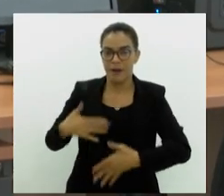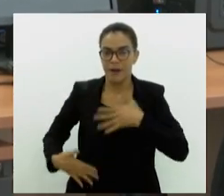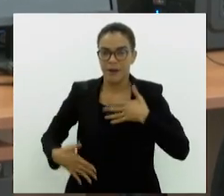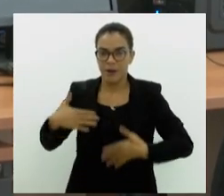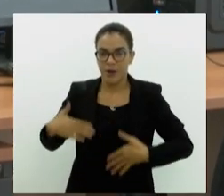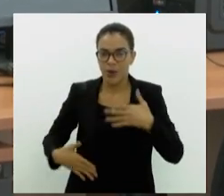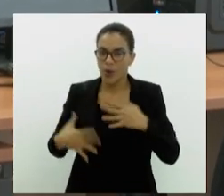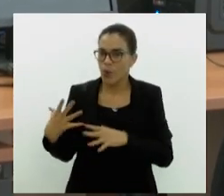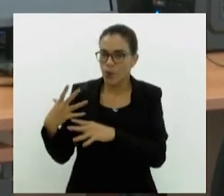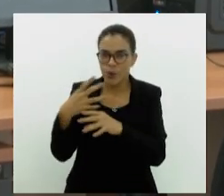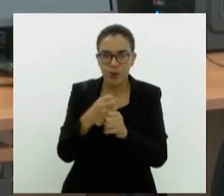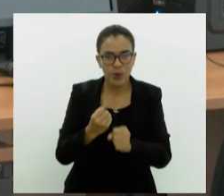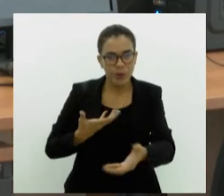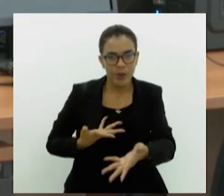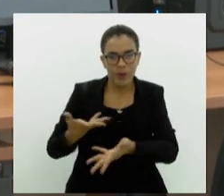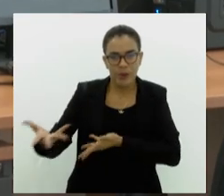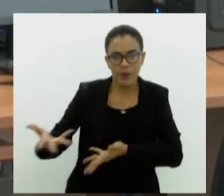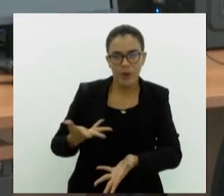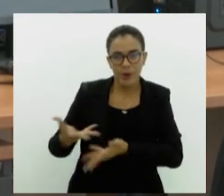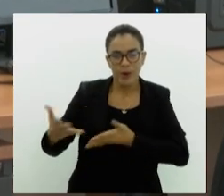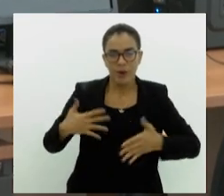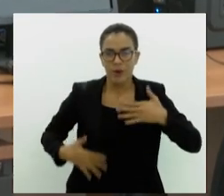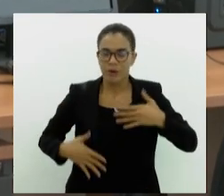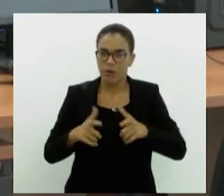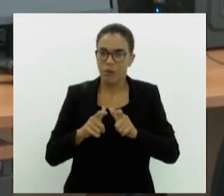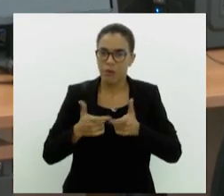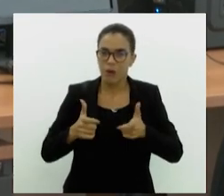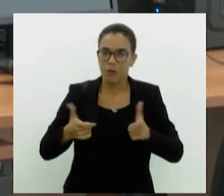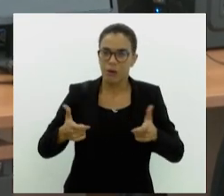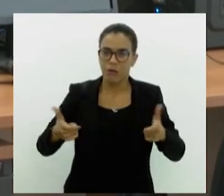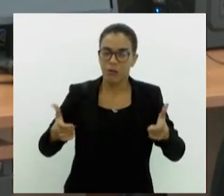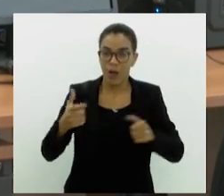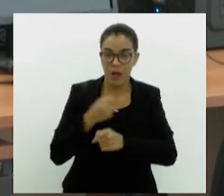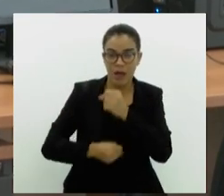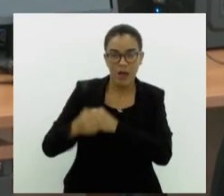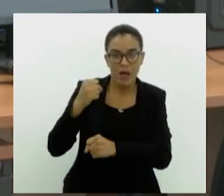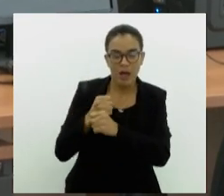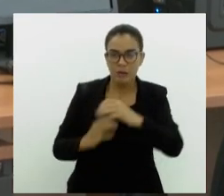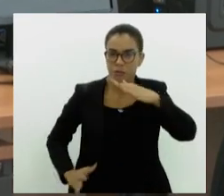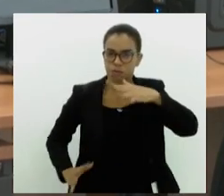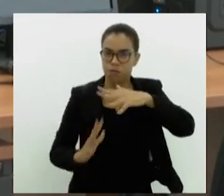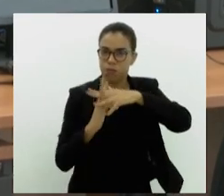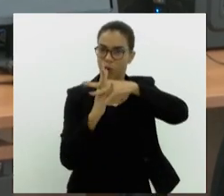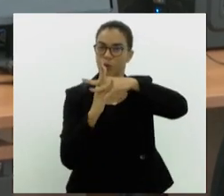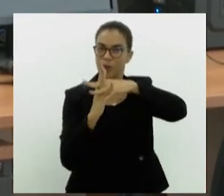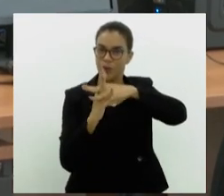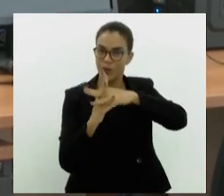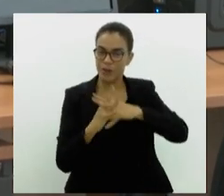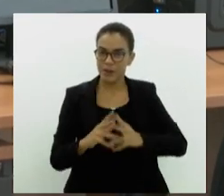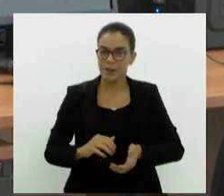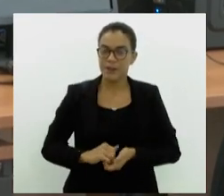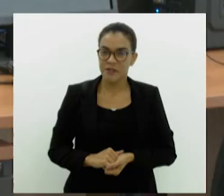o número de transplantes vem crescendo e no ano passado bateu um recorde histórico.